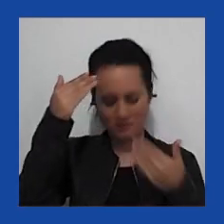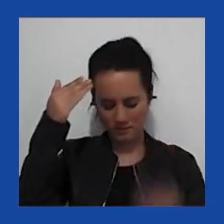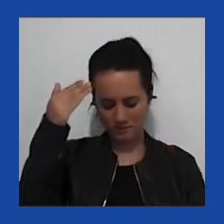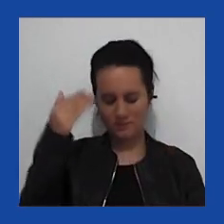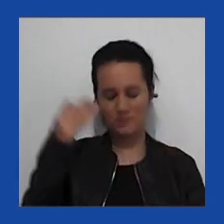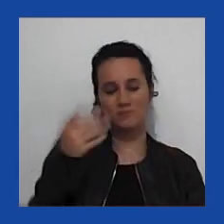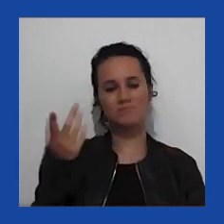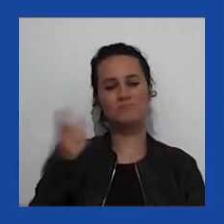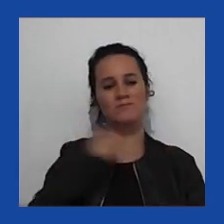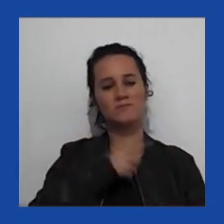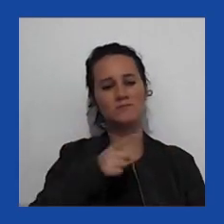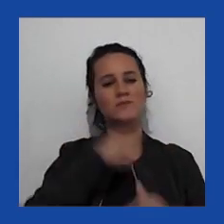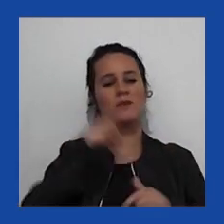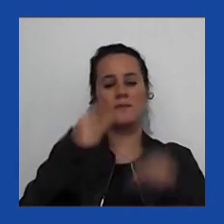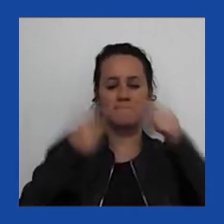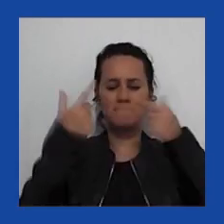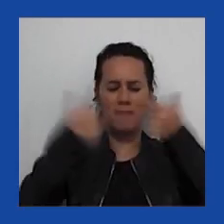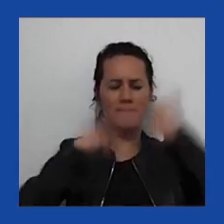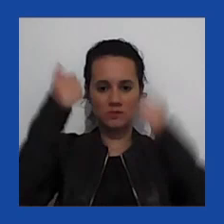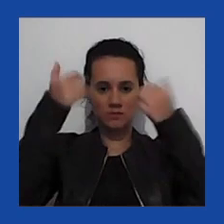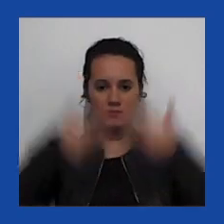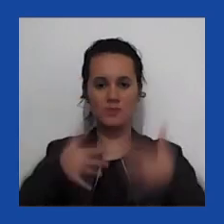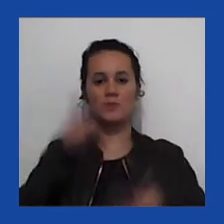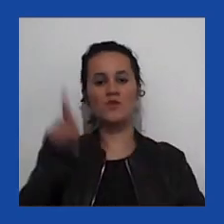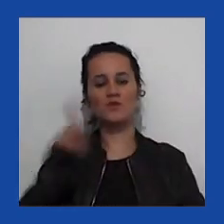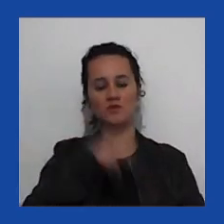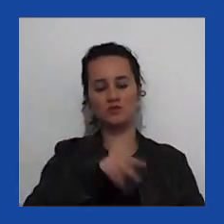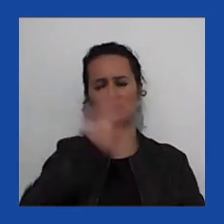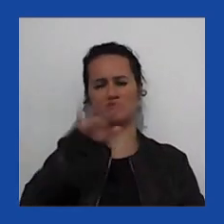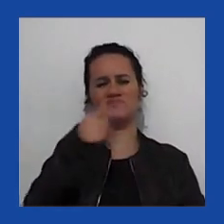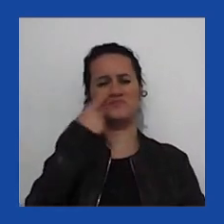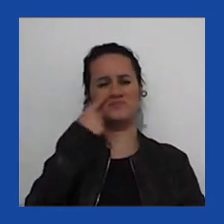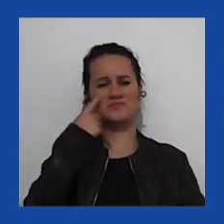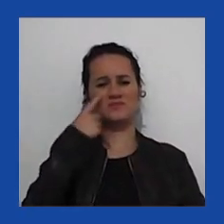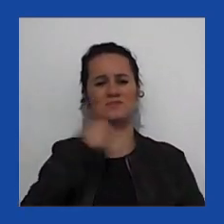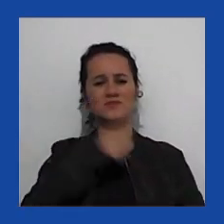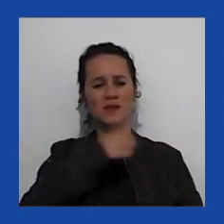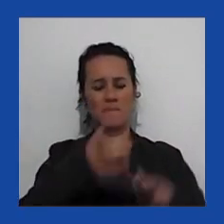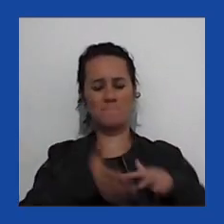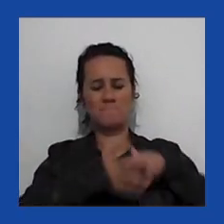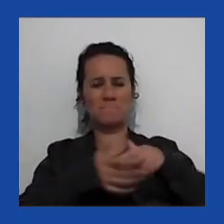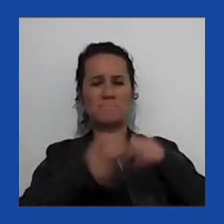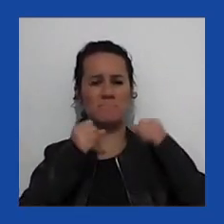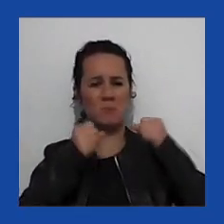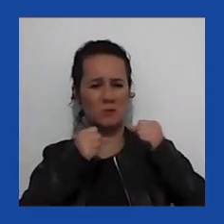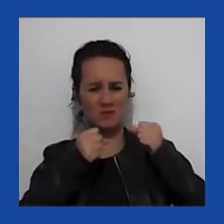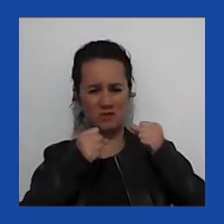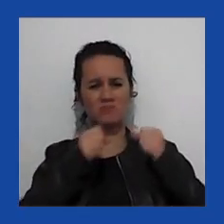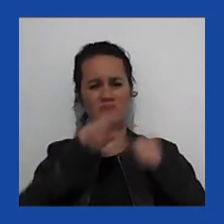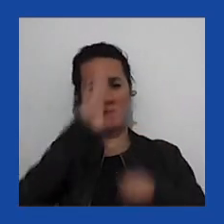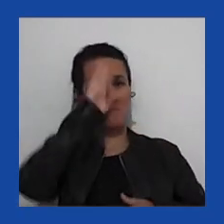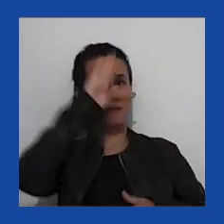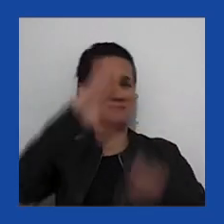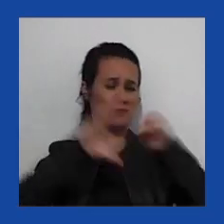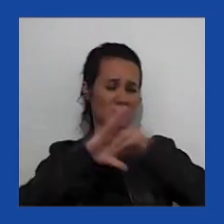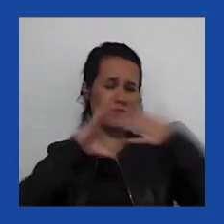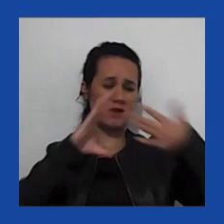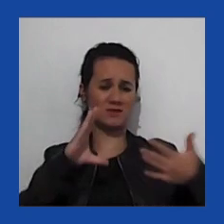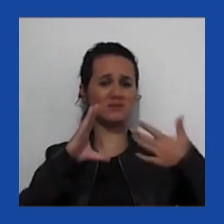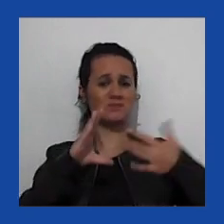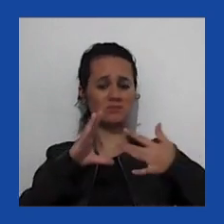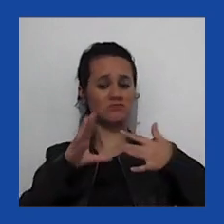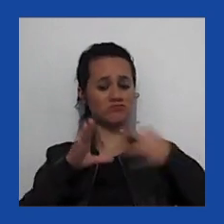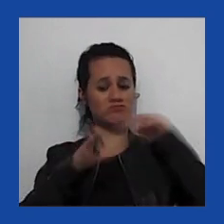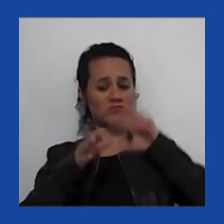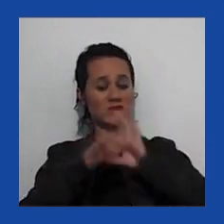aqui, mas escolhemos duas. A alternância de poder, ele é uma das principais características da democracia, e o